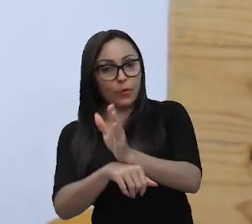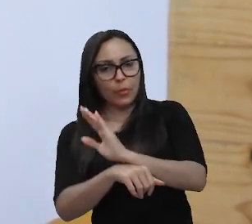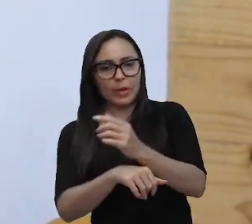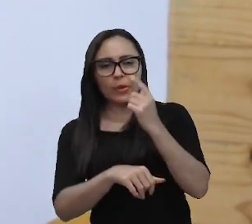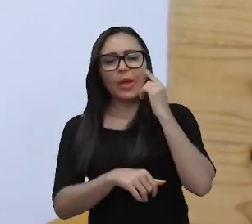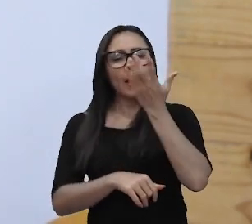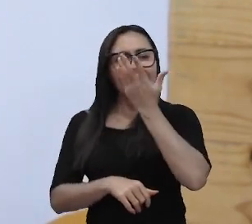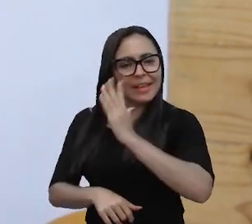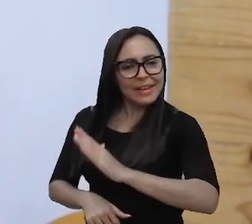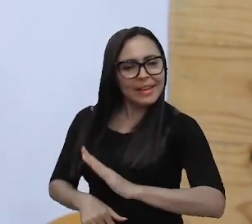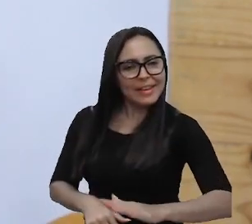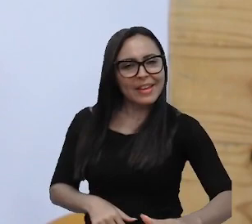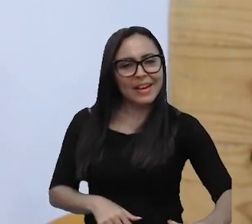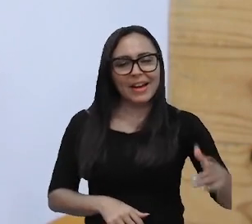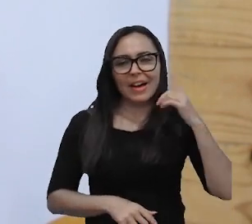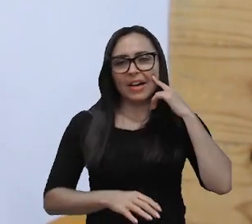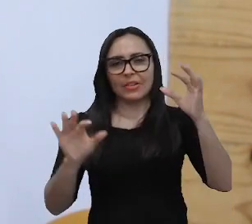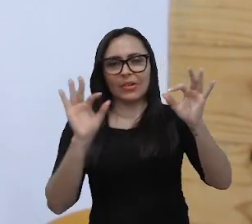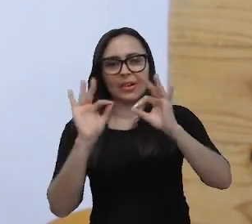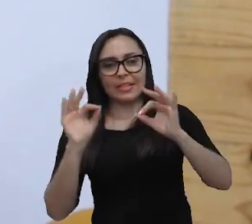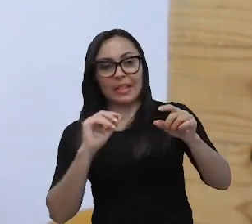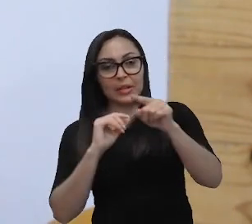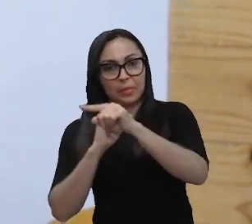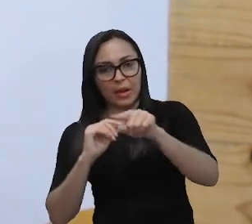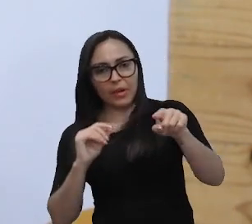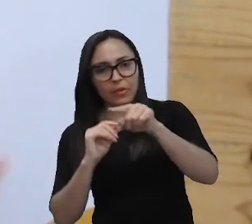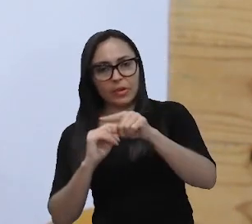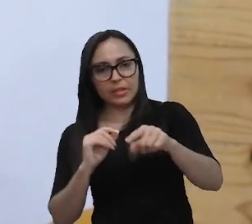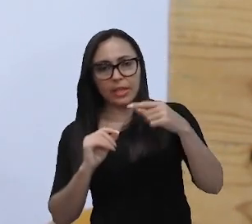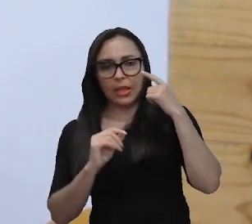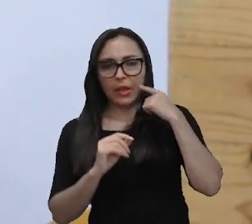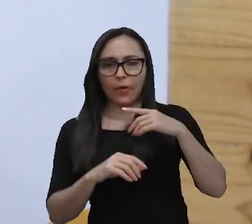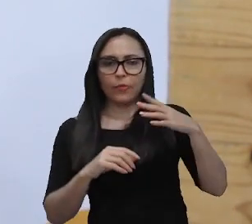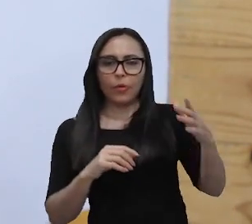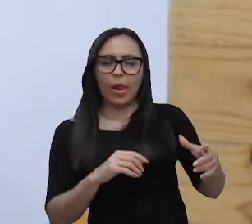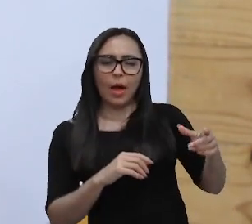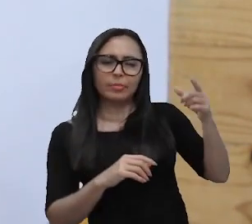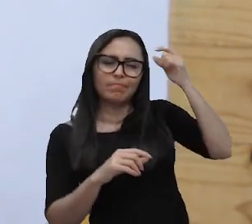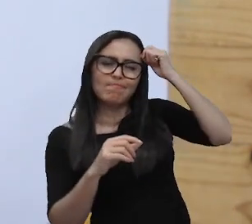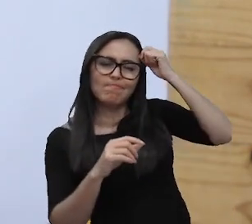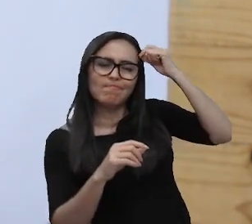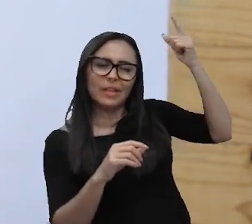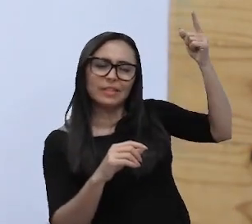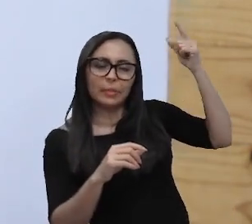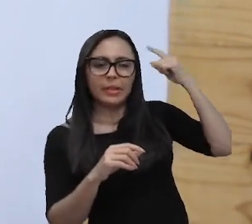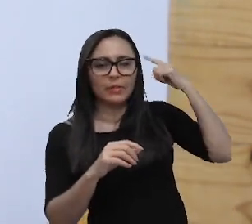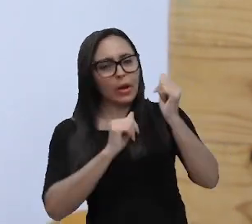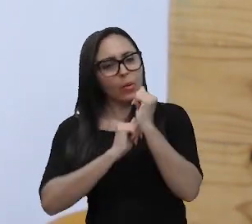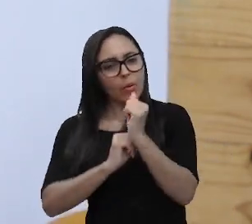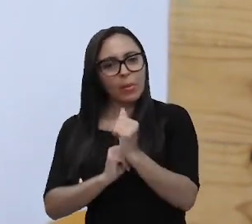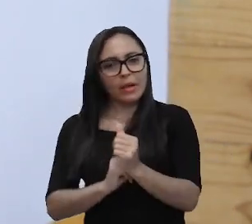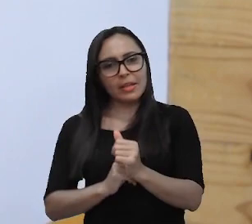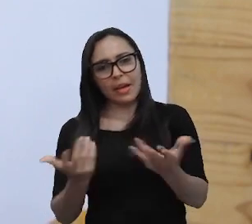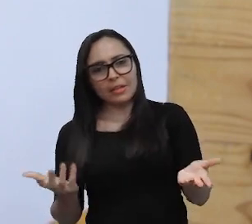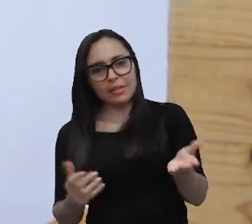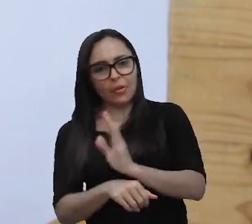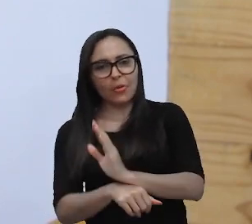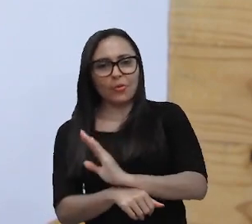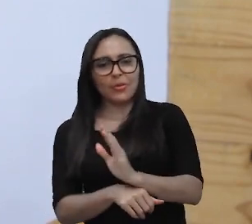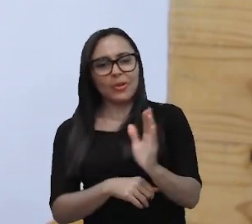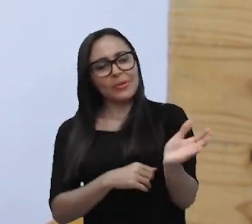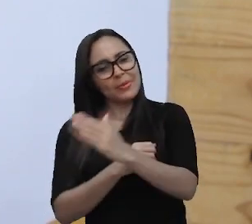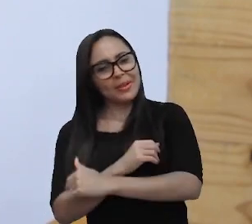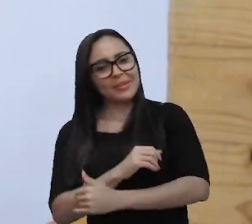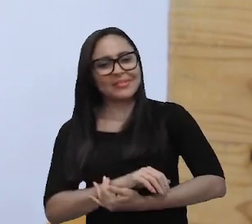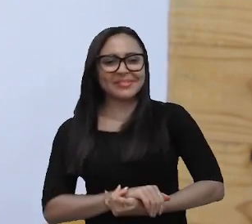era criança, eu preparando essa aula para vocês, e lá na minha infância, queria que vocês acompanhassem comigo esse vídeo que eu trouxe com muito carinho